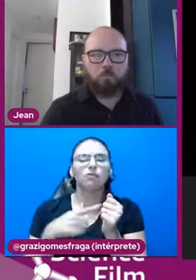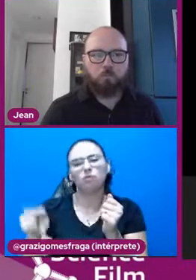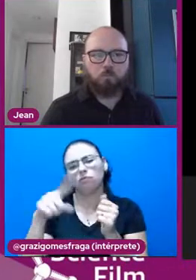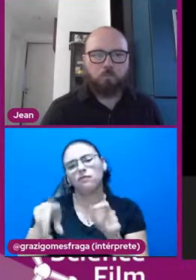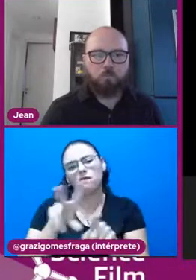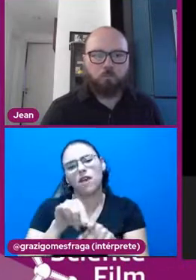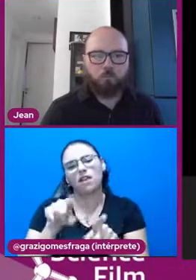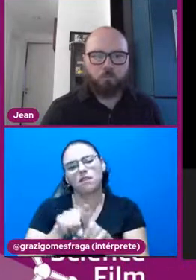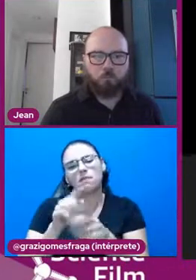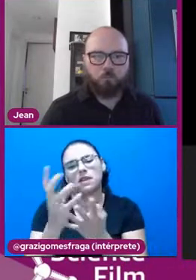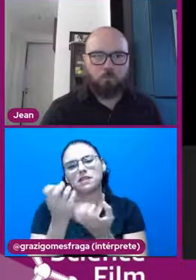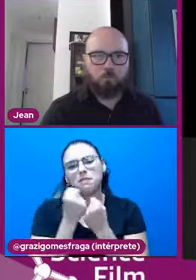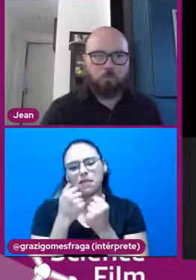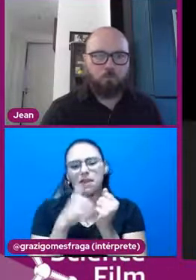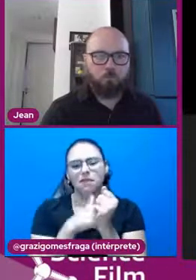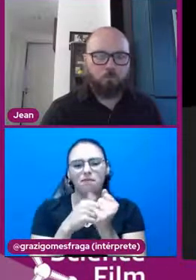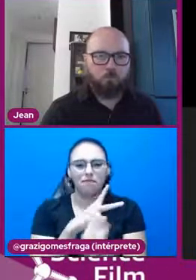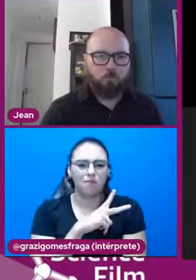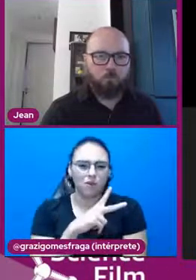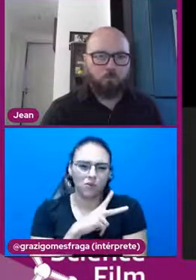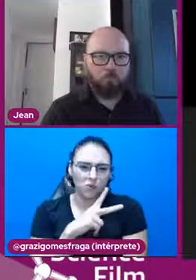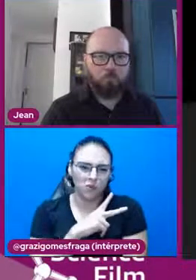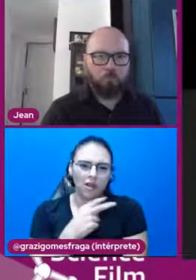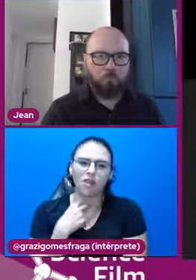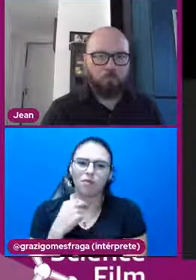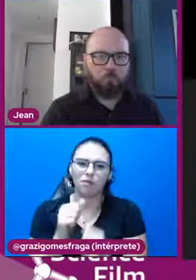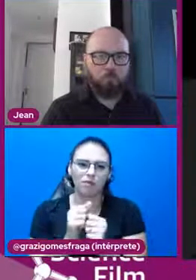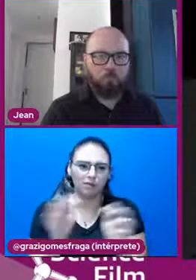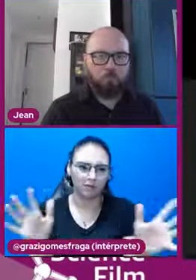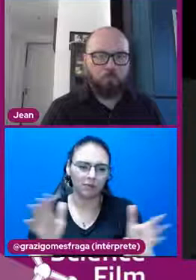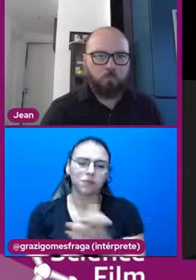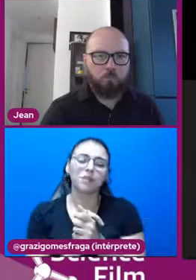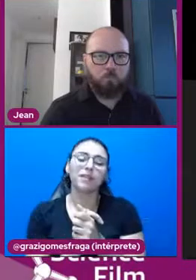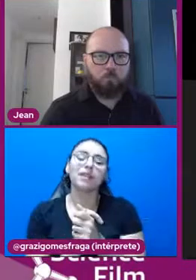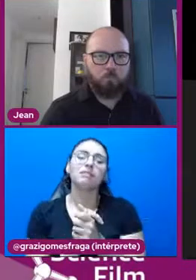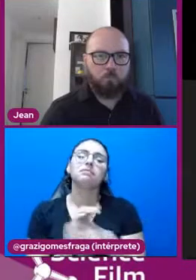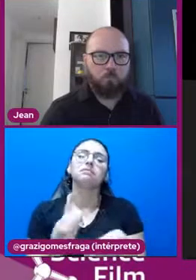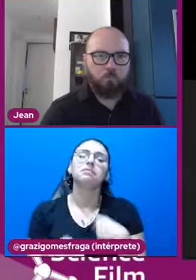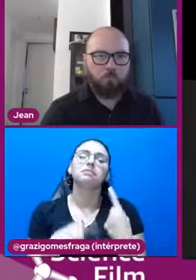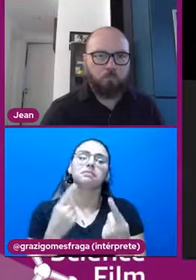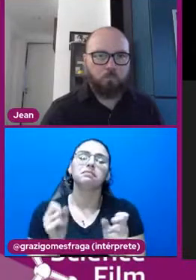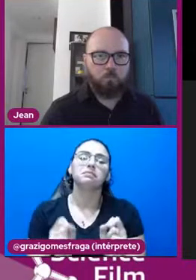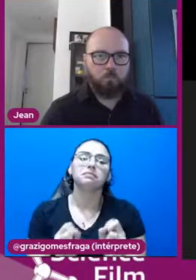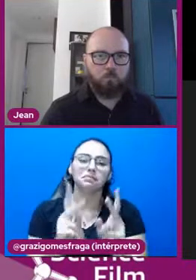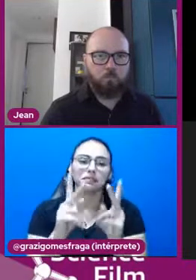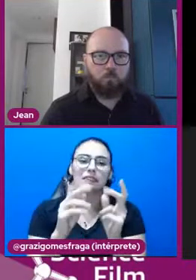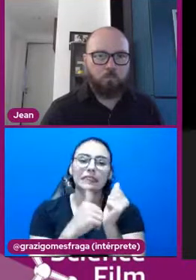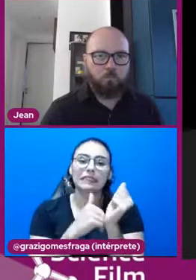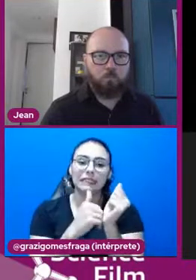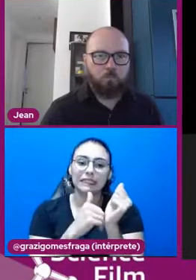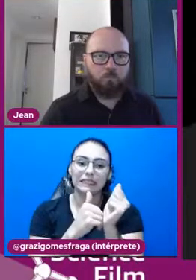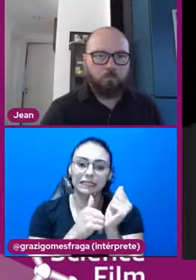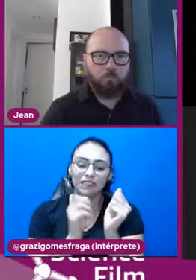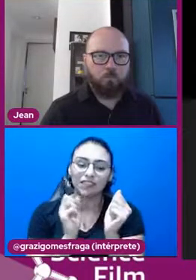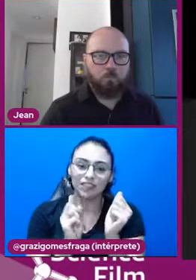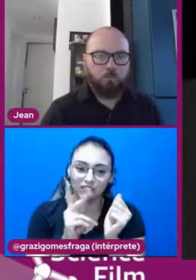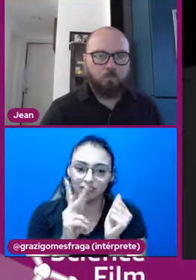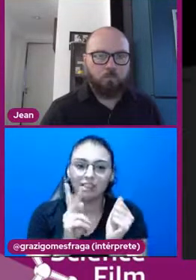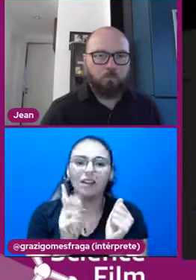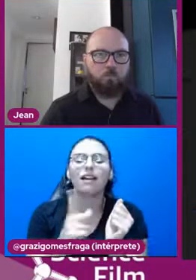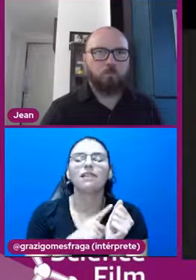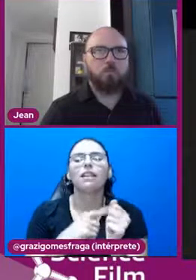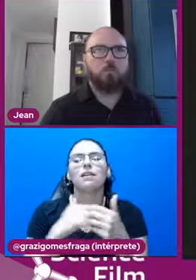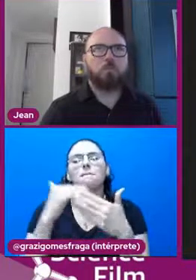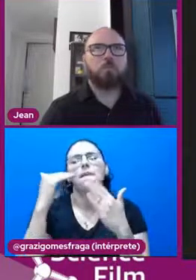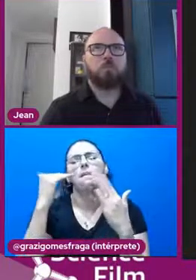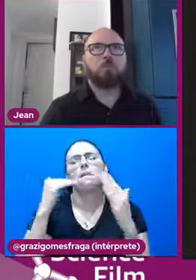individual, não pode ser compartilhada. E aí, depois que vocês colocarem essa senha, vocês vão ter acesso a esse Showcase aqui